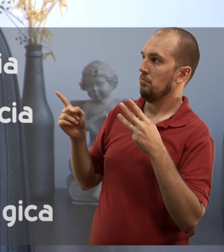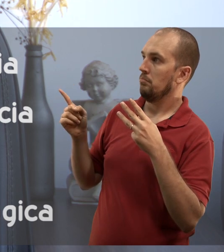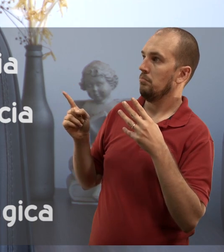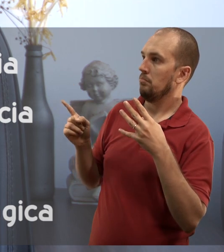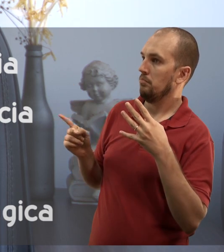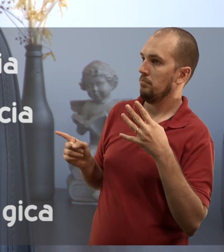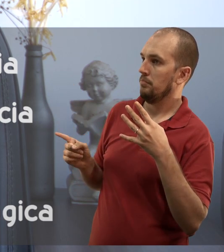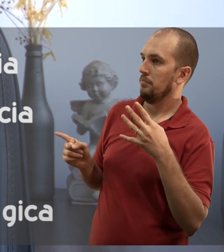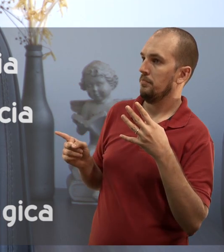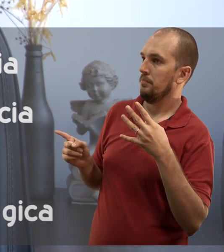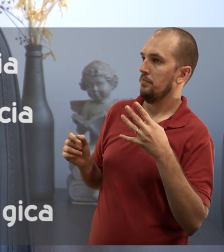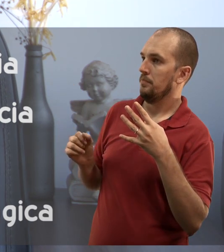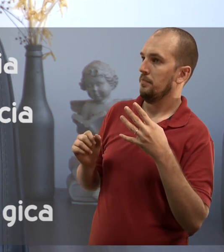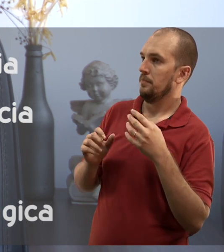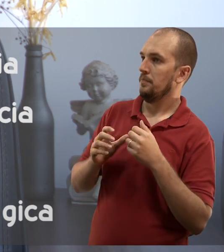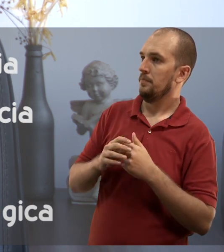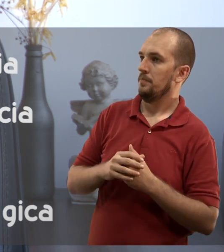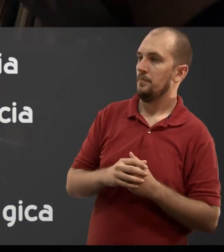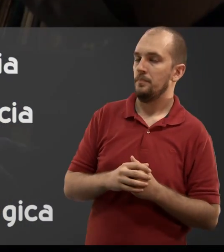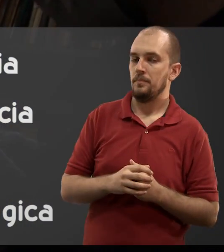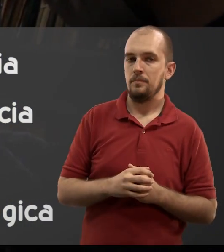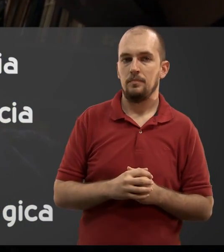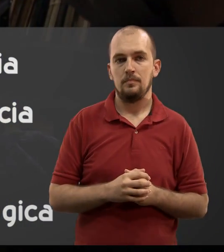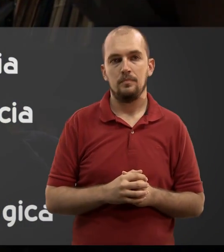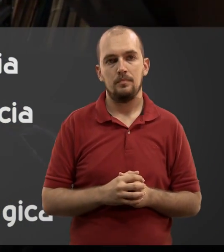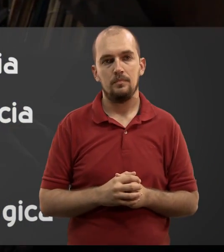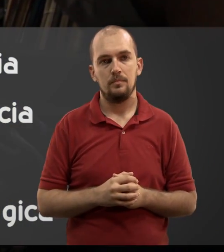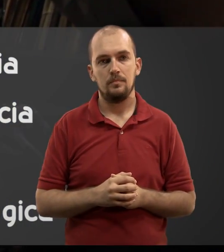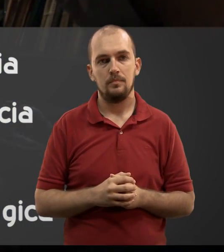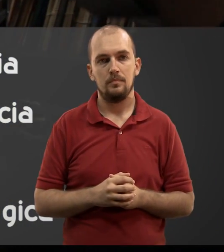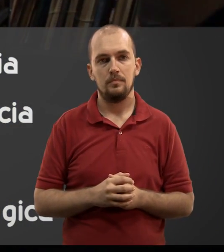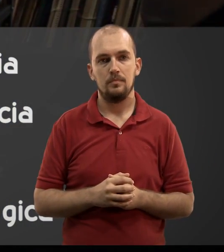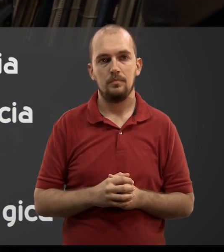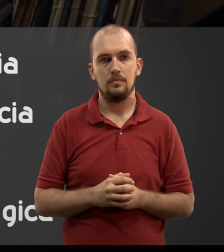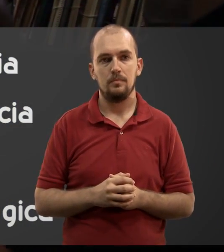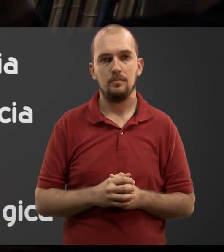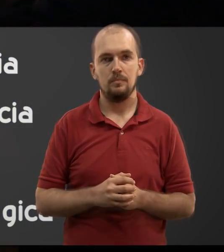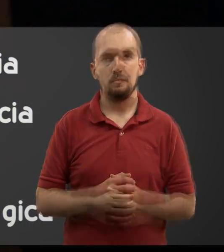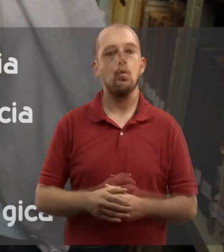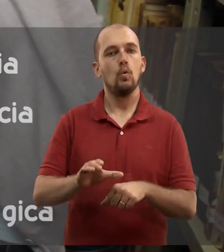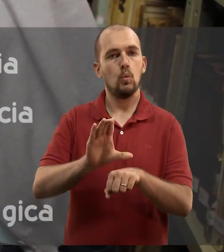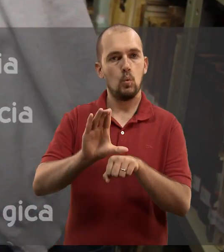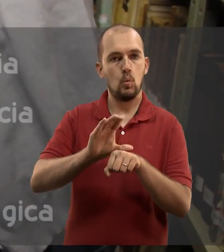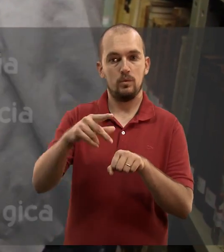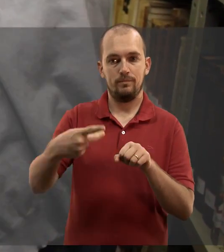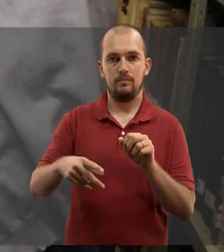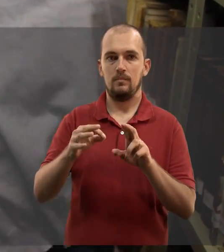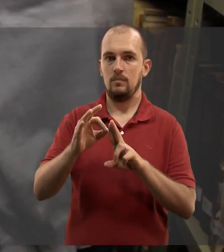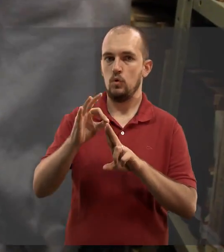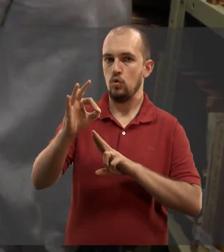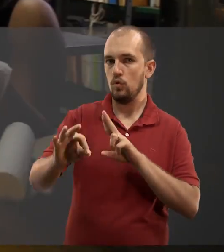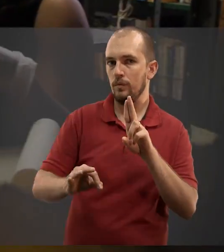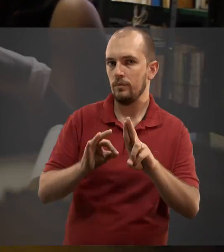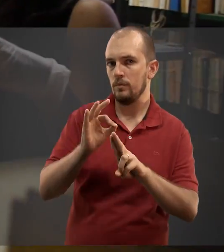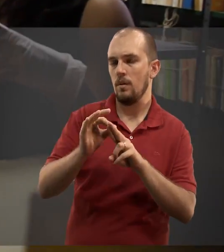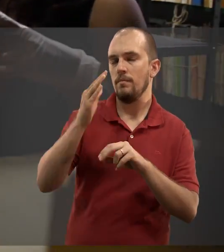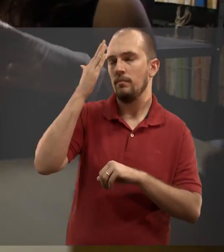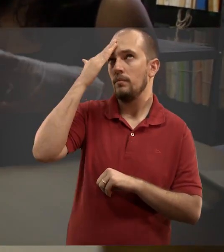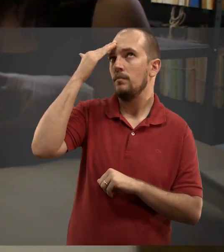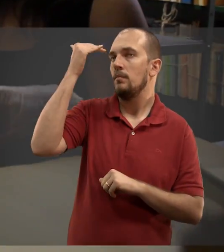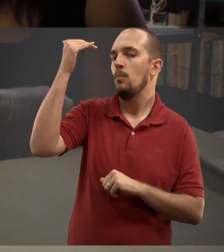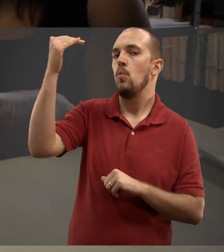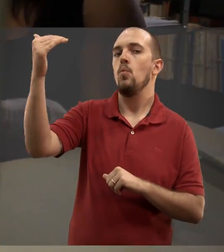no eixo da sociedade e da ciência, no eixo empresarial e no eixo de inovação tecnológica. O curso da UFSCar ele tem se